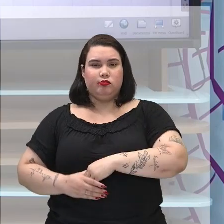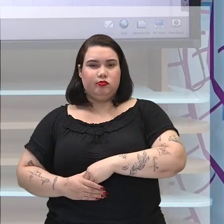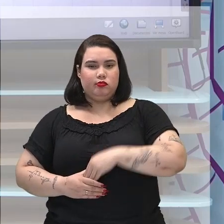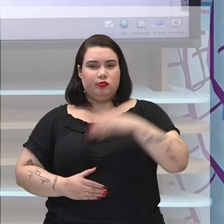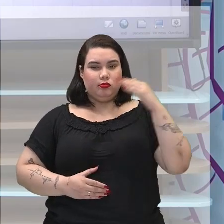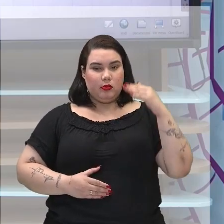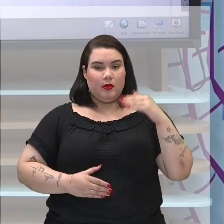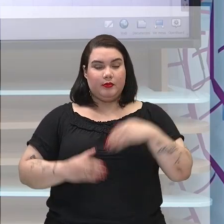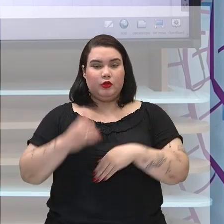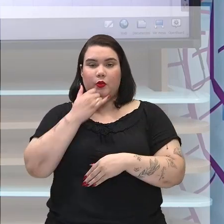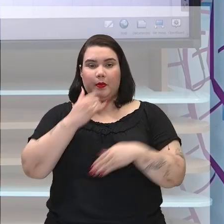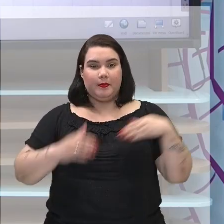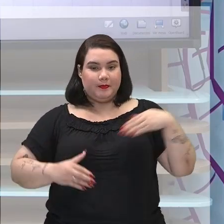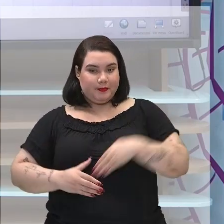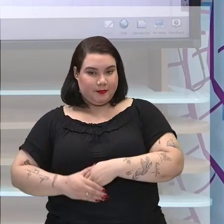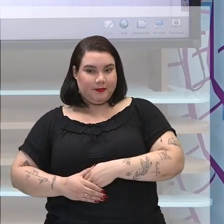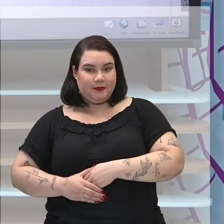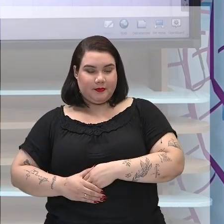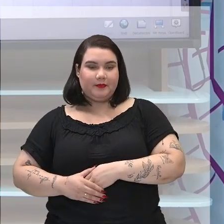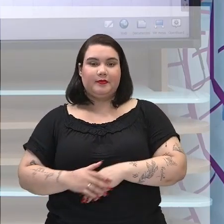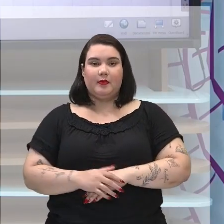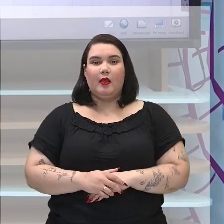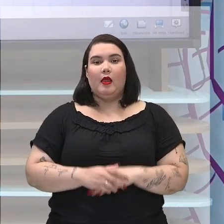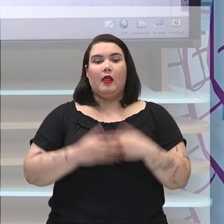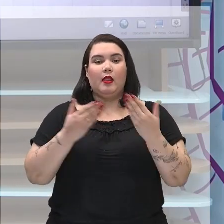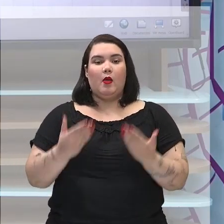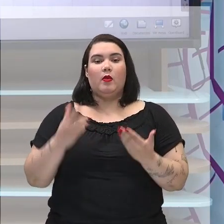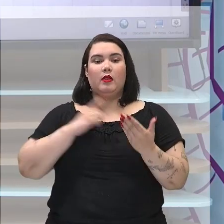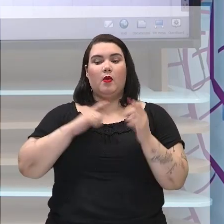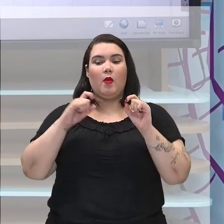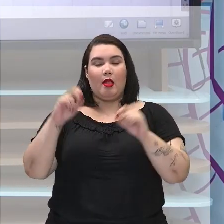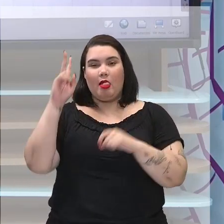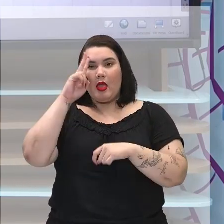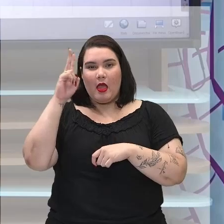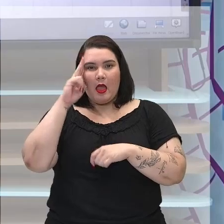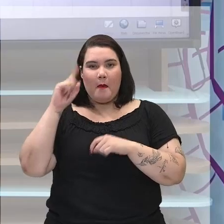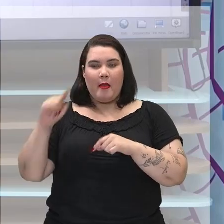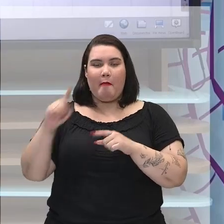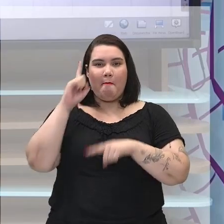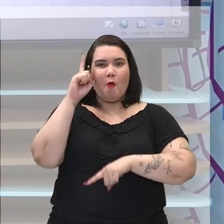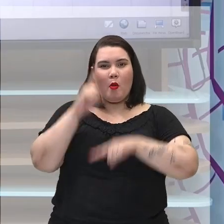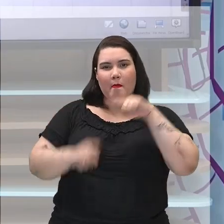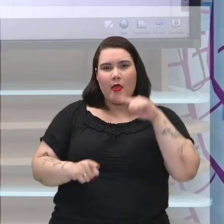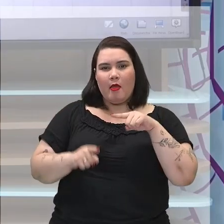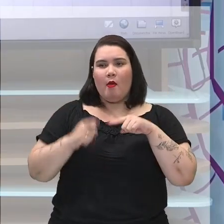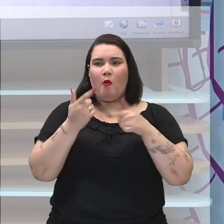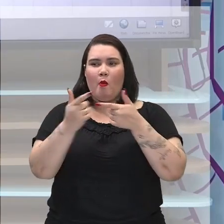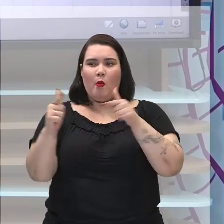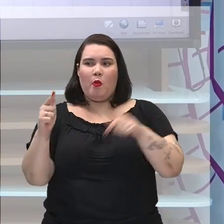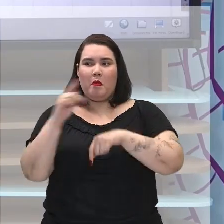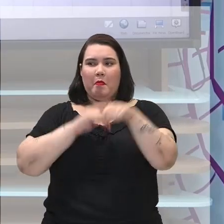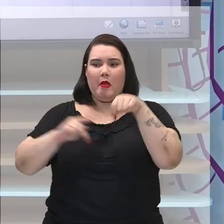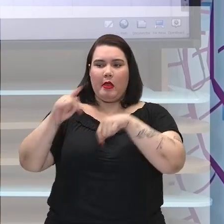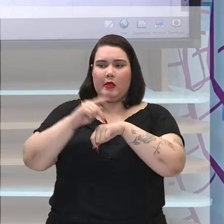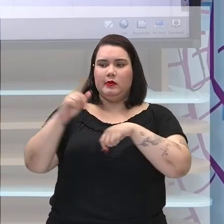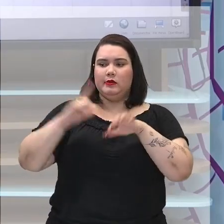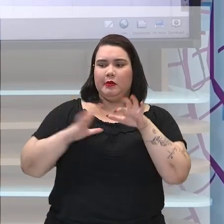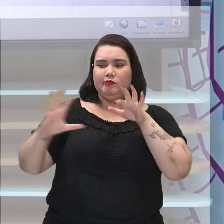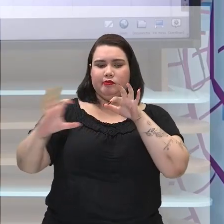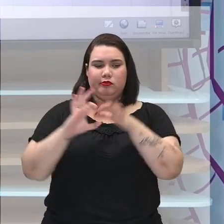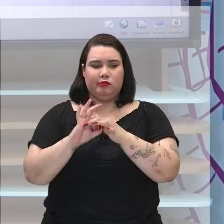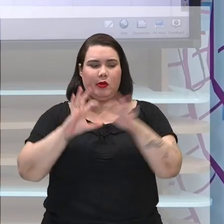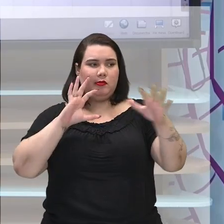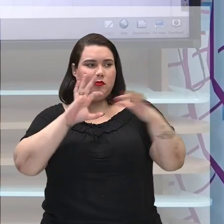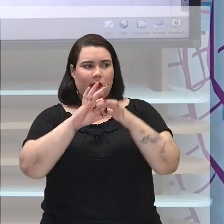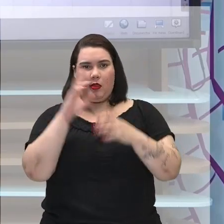mente do bloqueio continental, como essa política vai influenciar na história do Brasil.